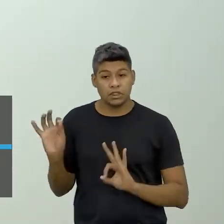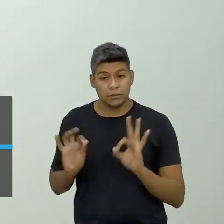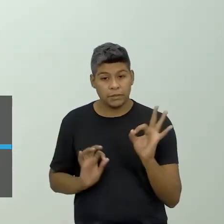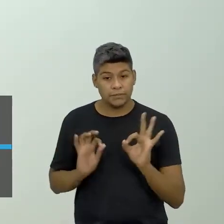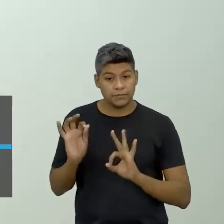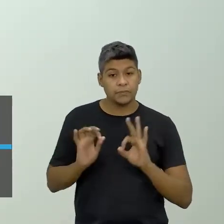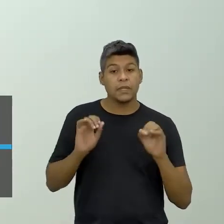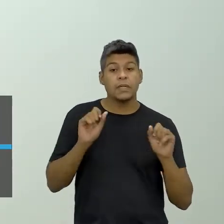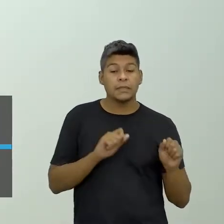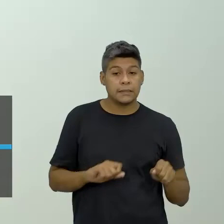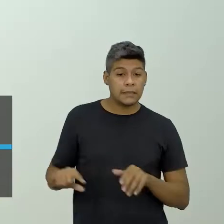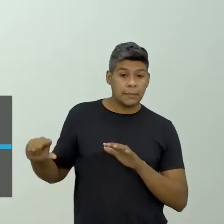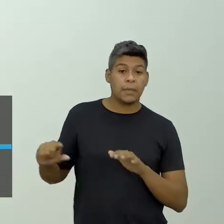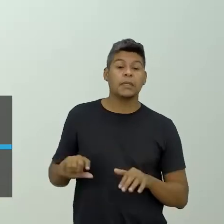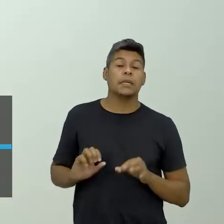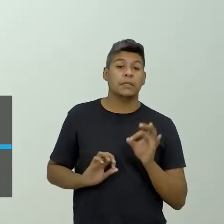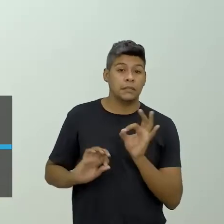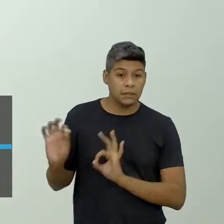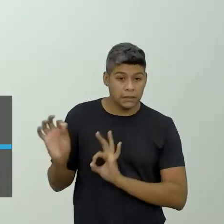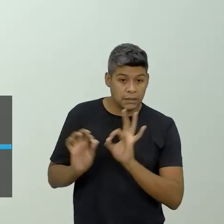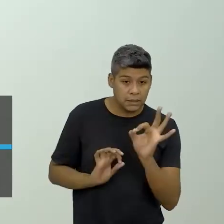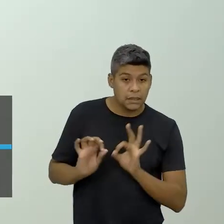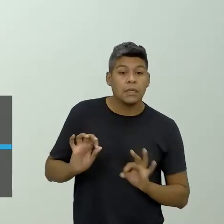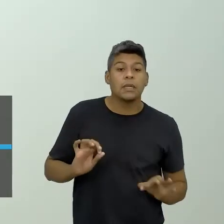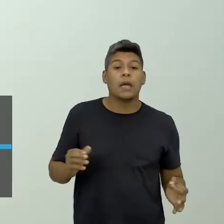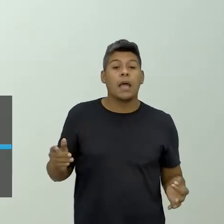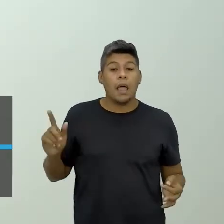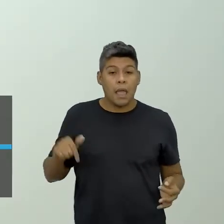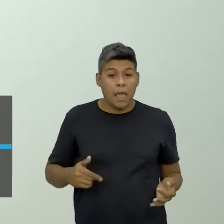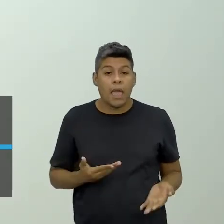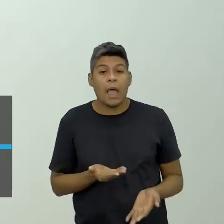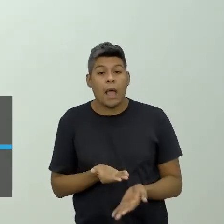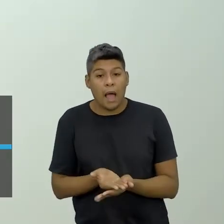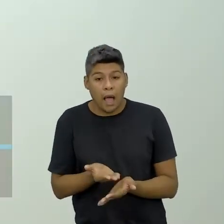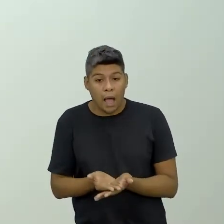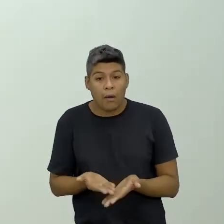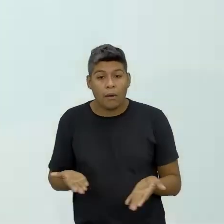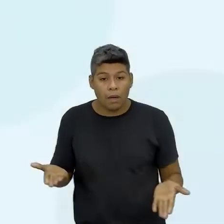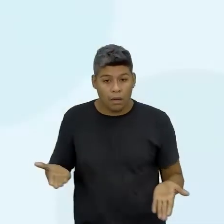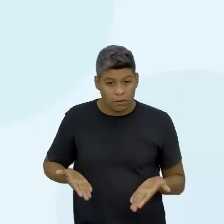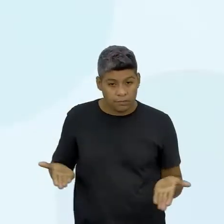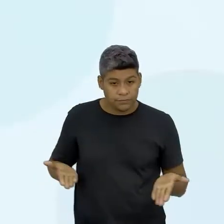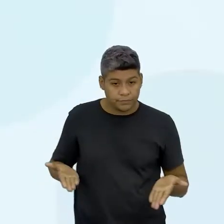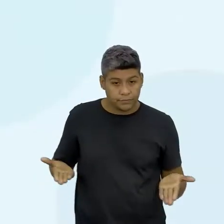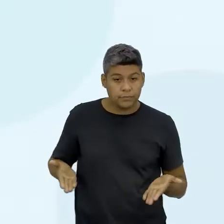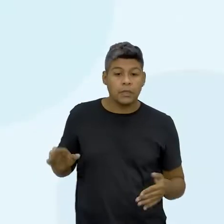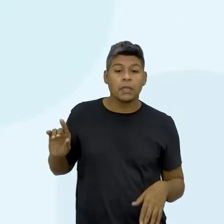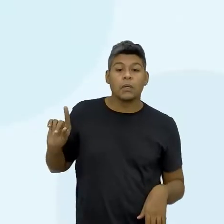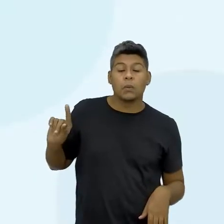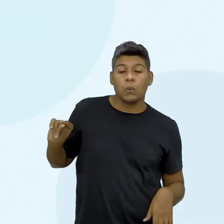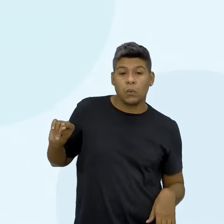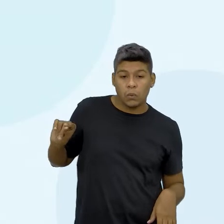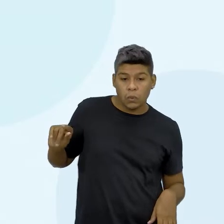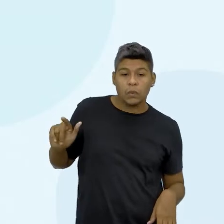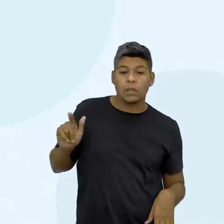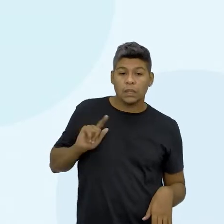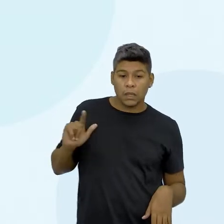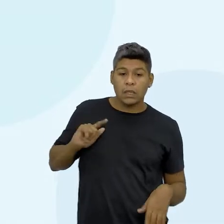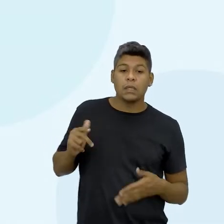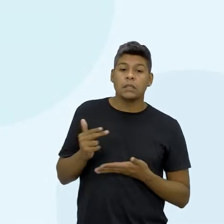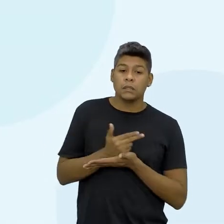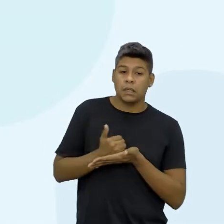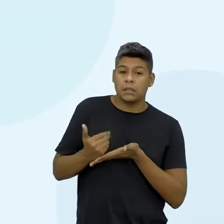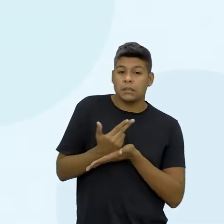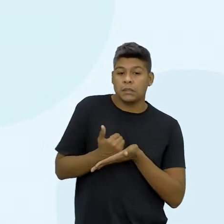Na semana de sistematização, que é esta semana que eu estou dando essa aula, na semana de sistematização, que está ilustrado aqui